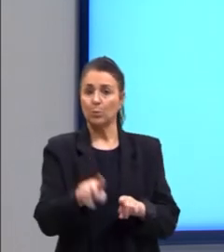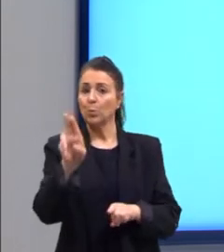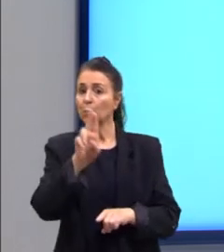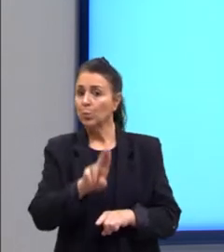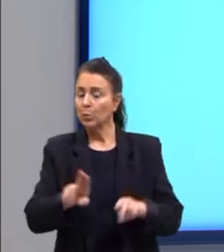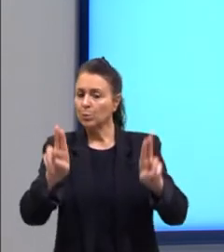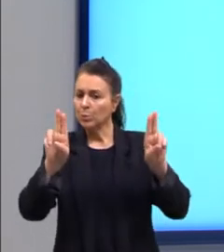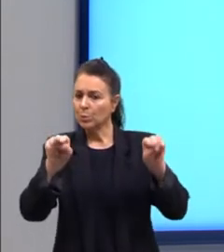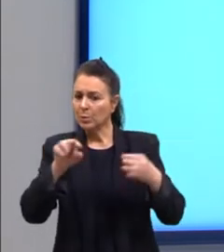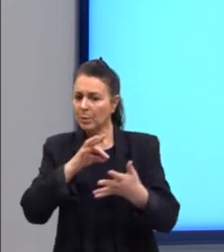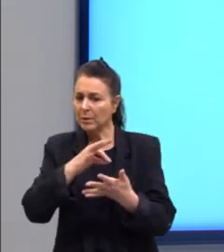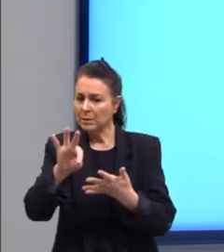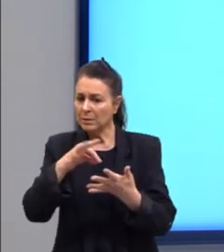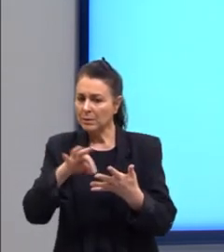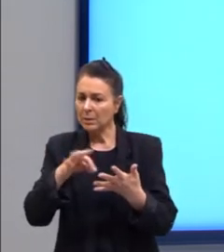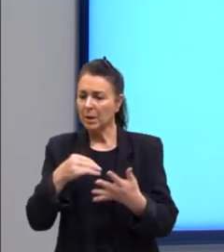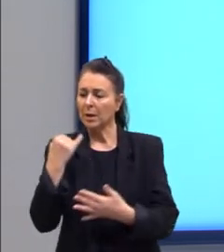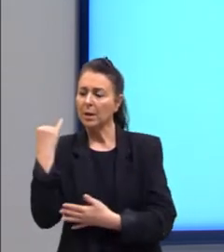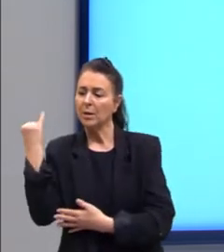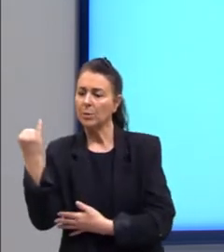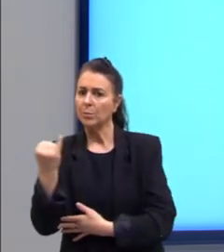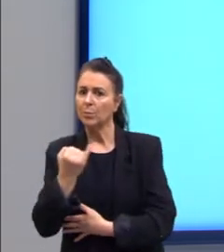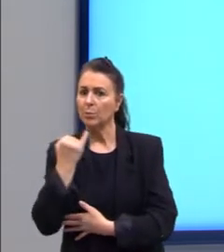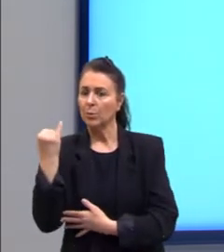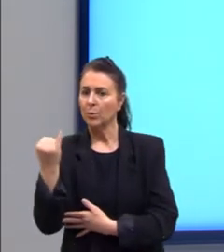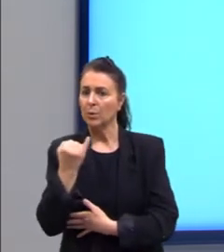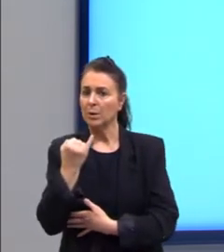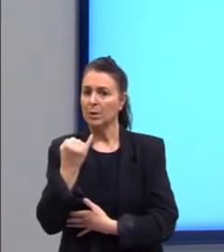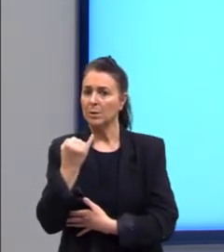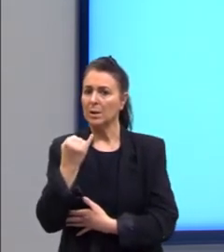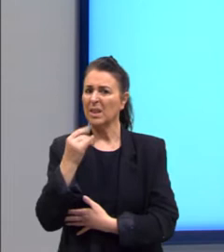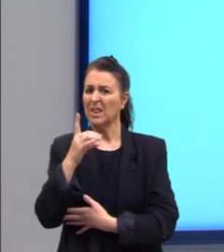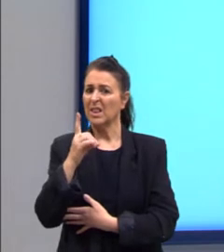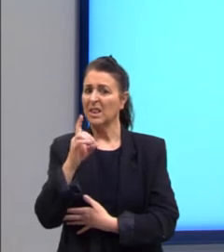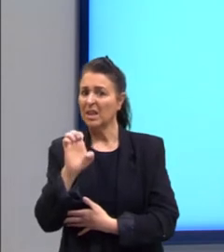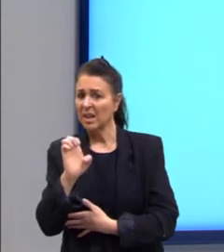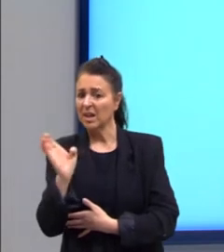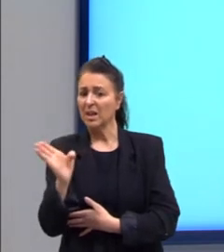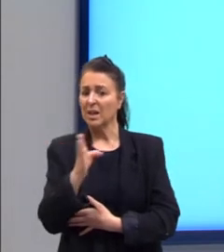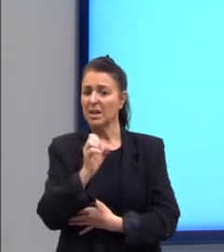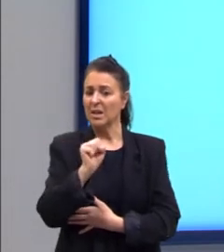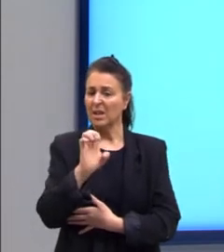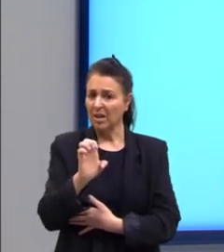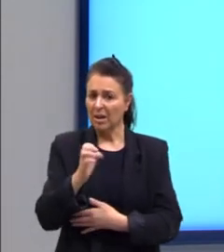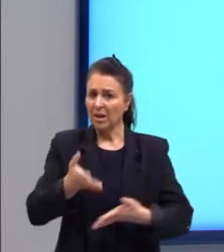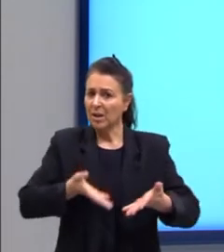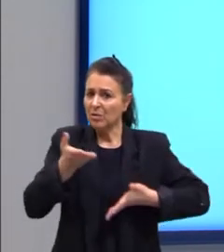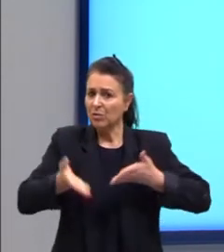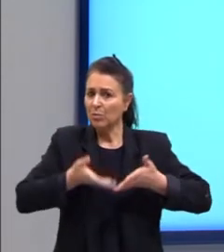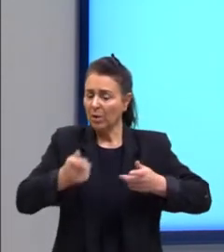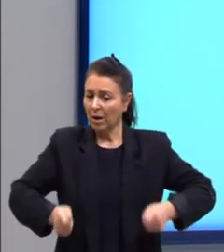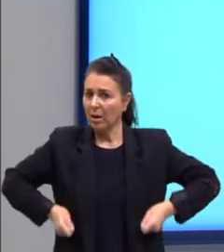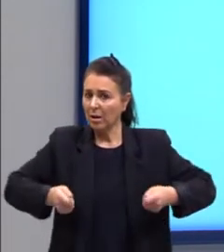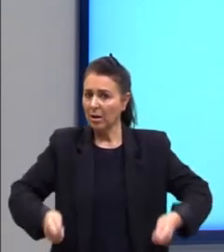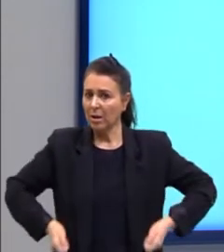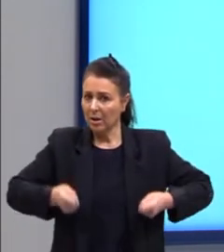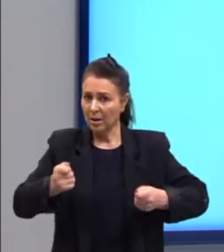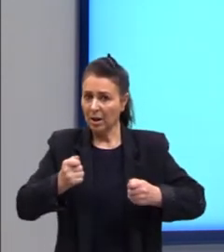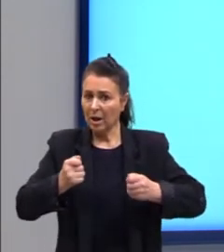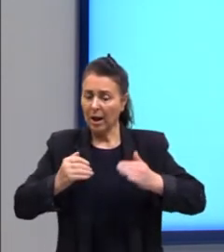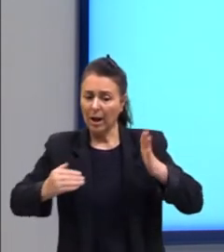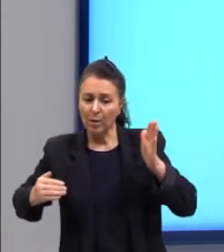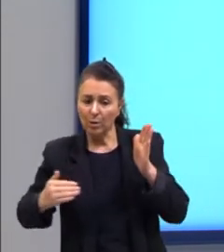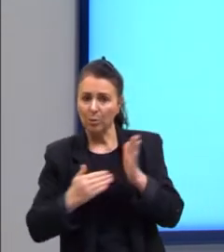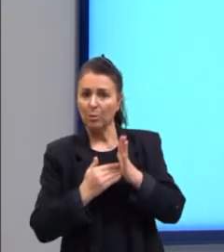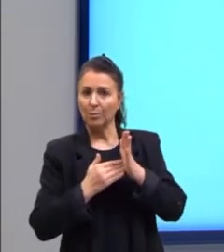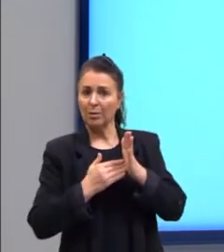destaca a importância de ser, estimular os cadeirantes na superação de barreiras?